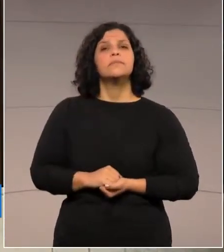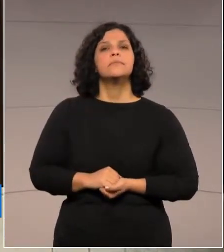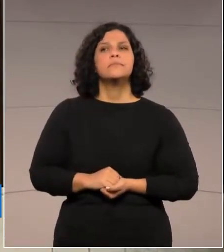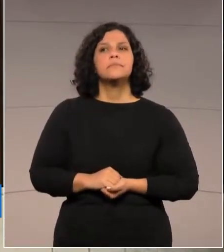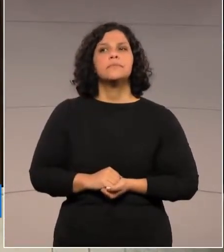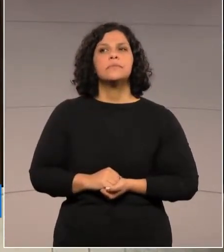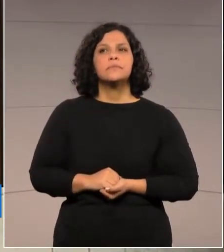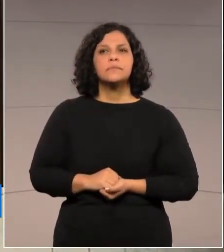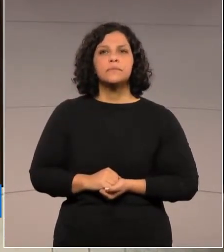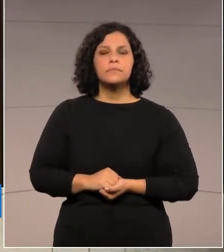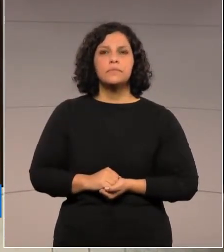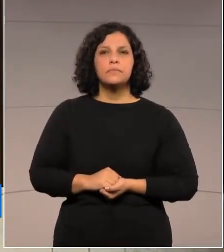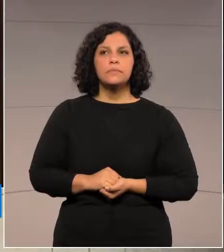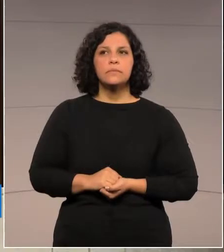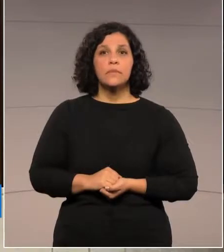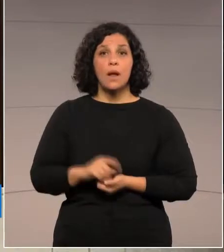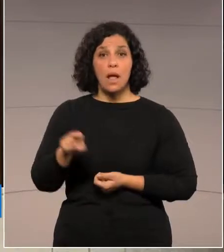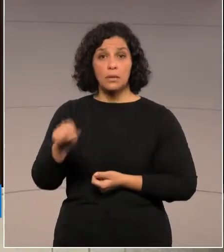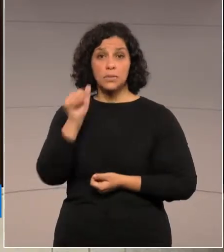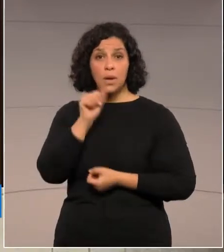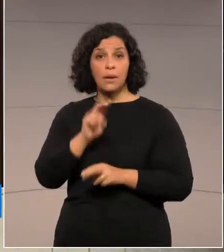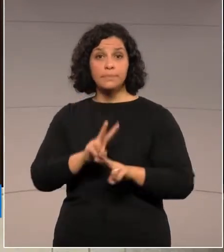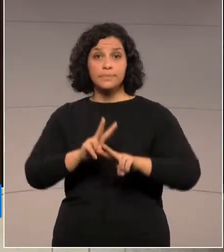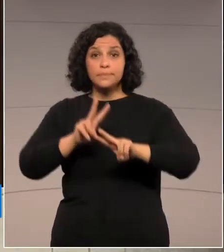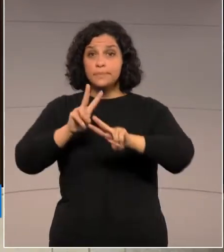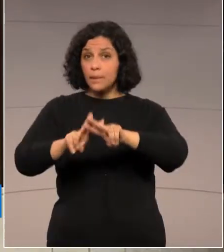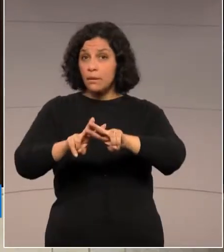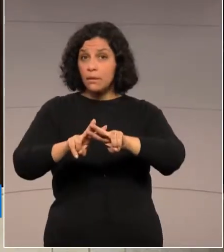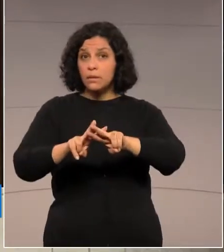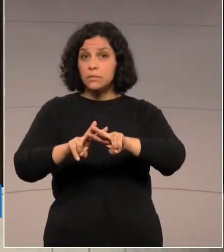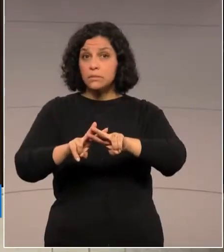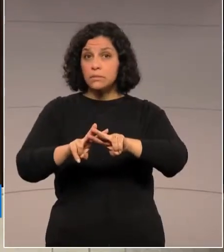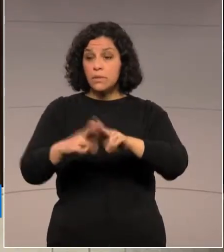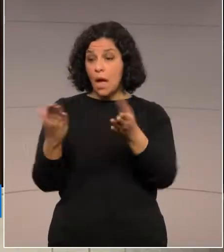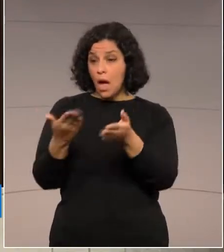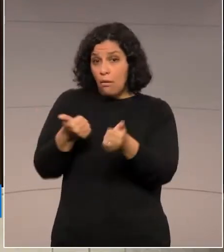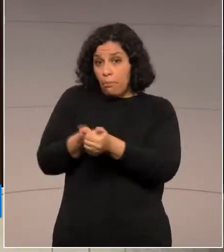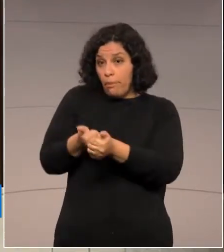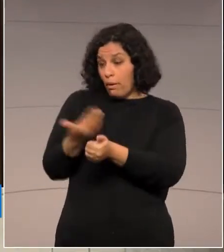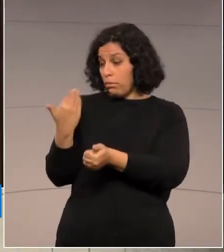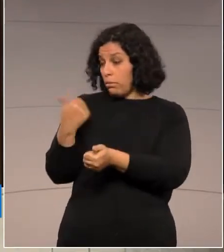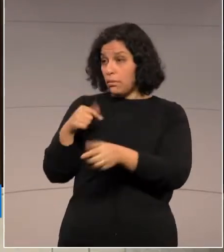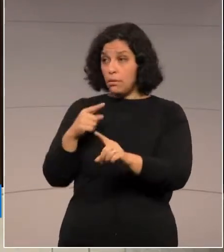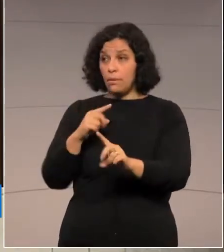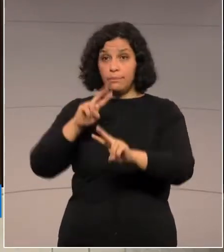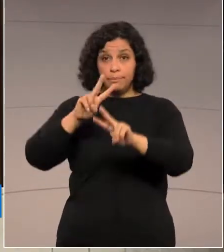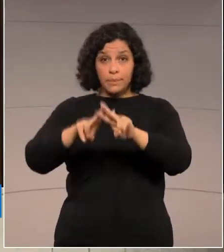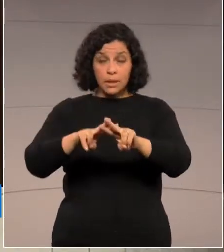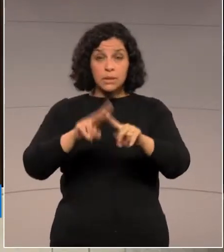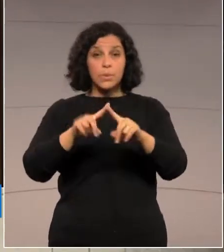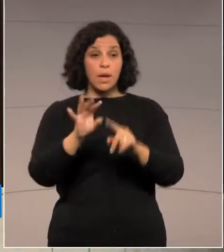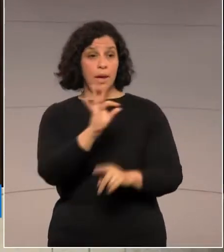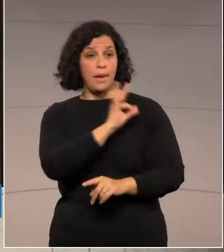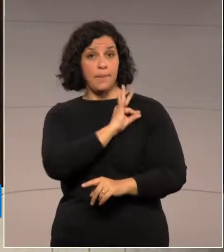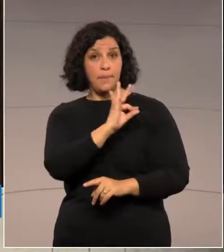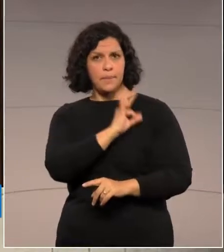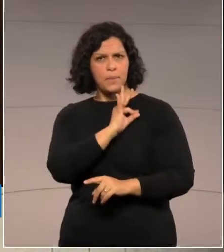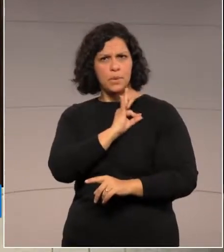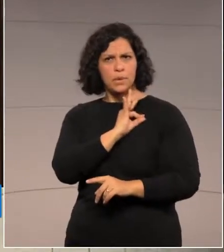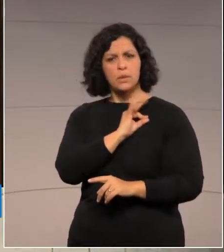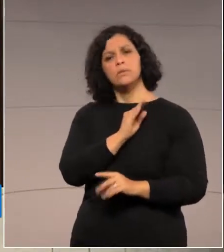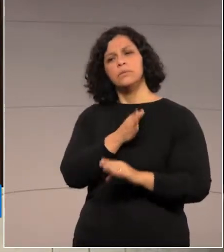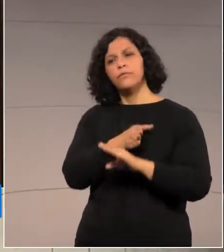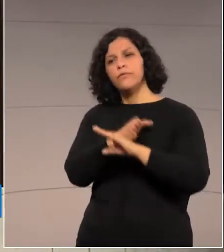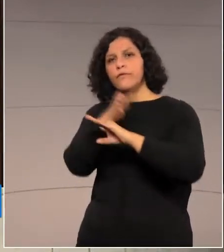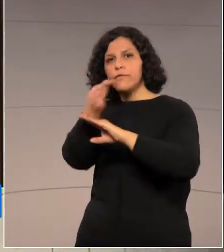foi presa há poucos dias. A polícia militar foi até